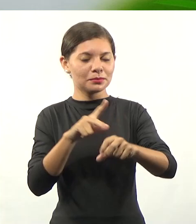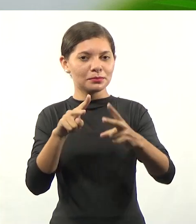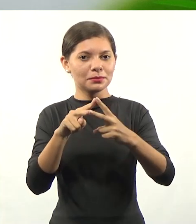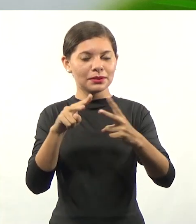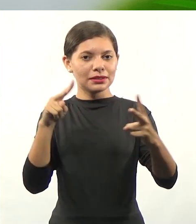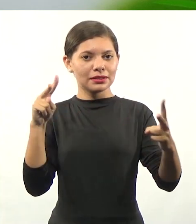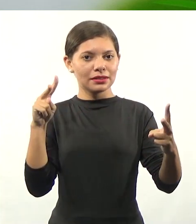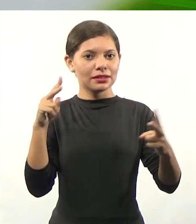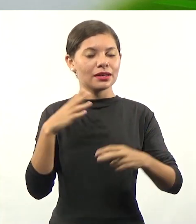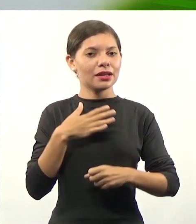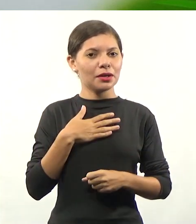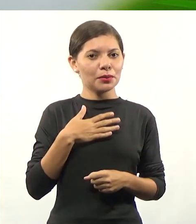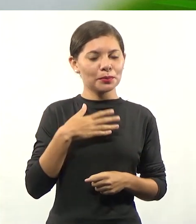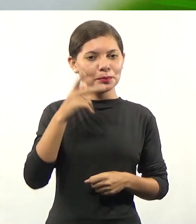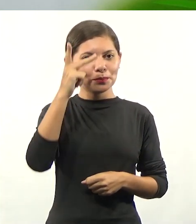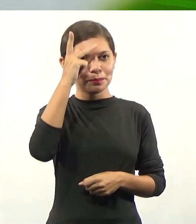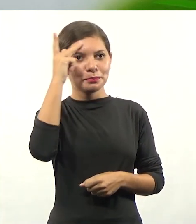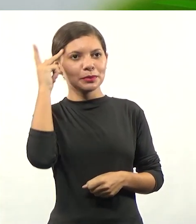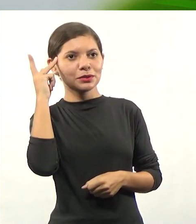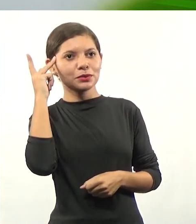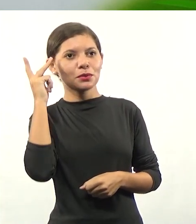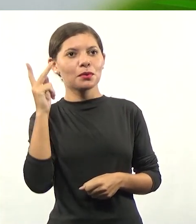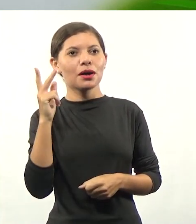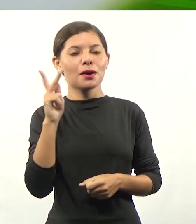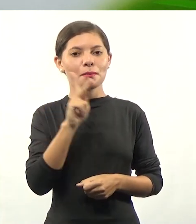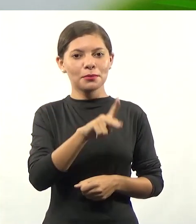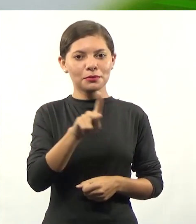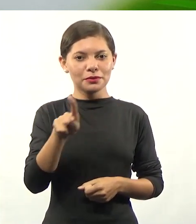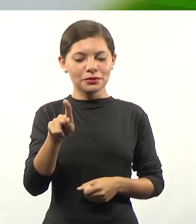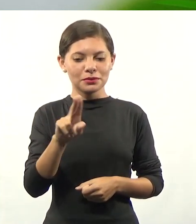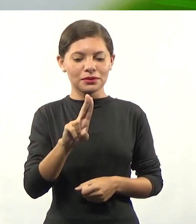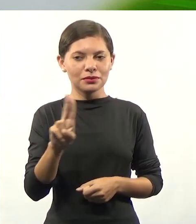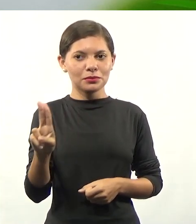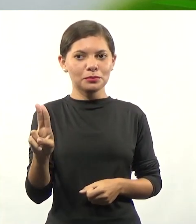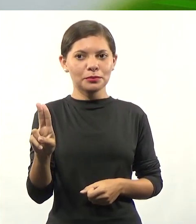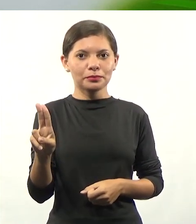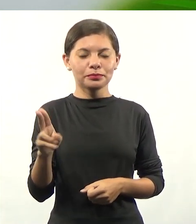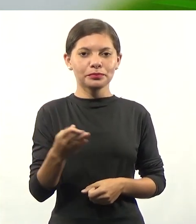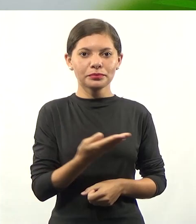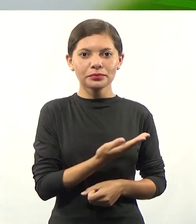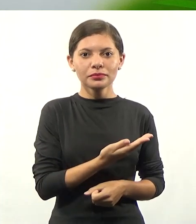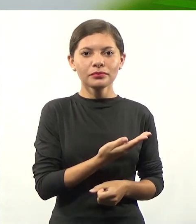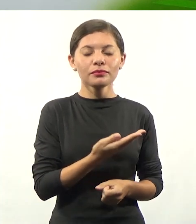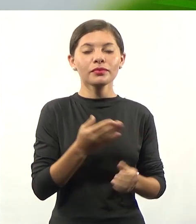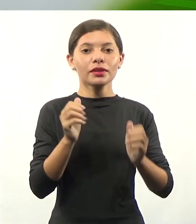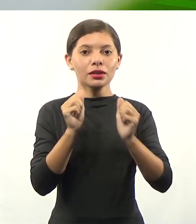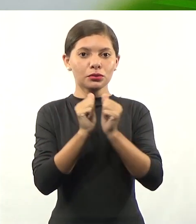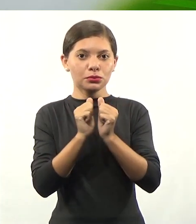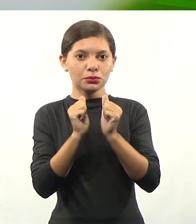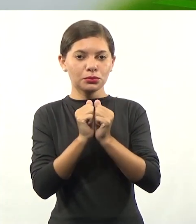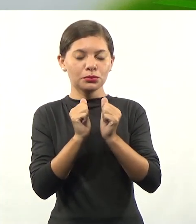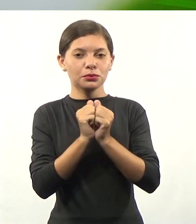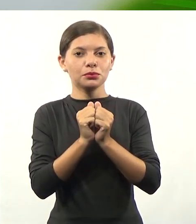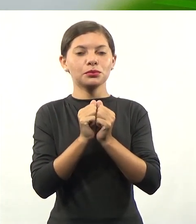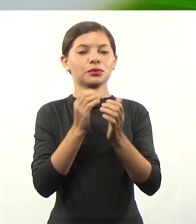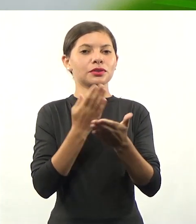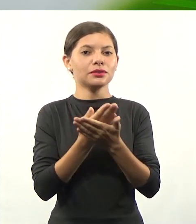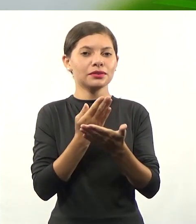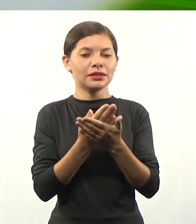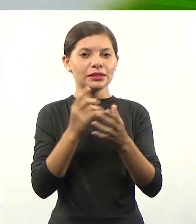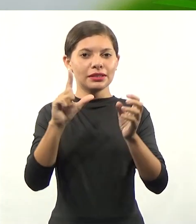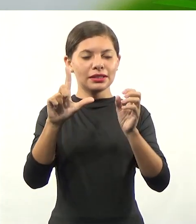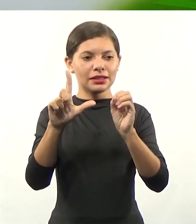eu, pessoa, sou a professora Ana Bela Barbosa. Juntinhos estamos na jornada de legislação